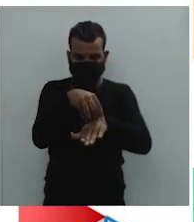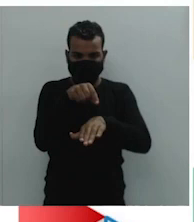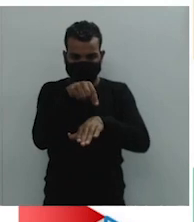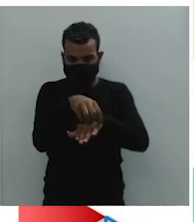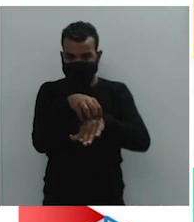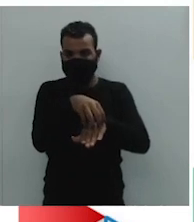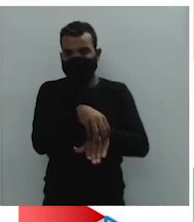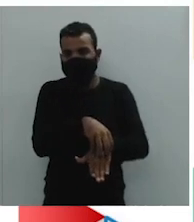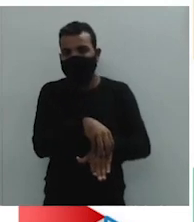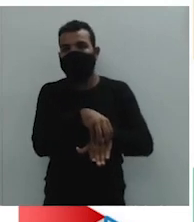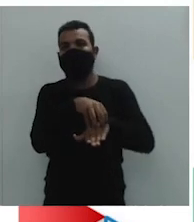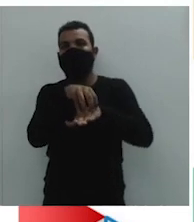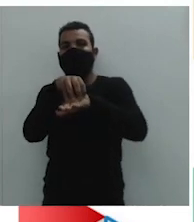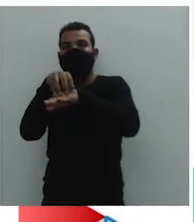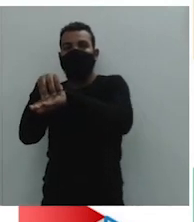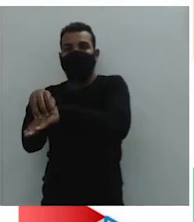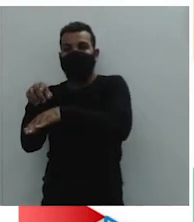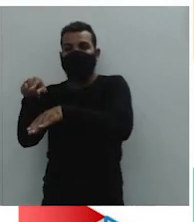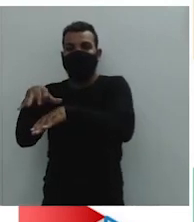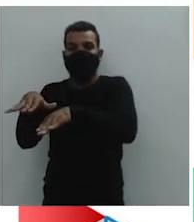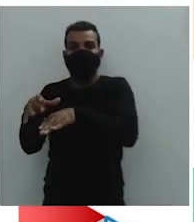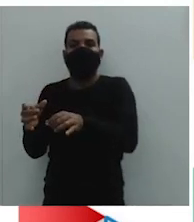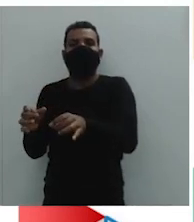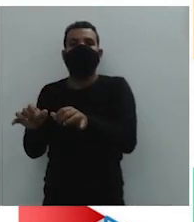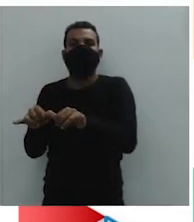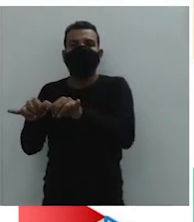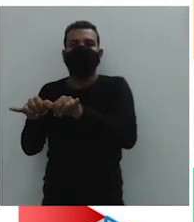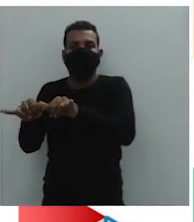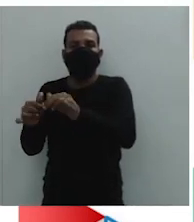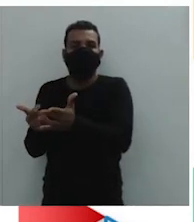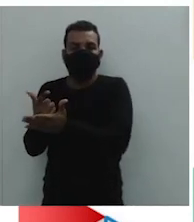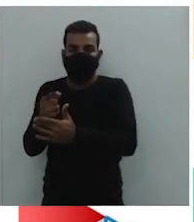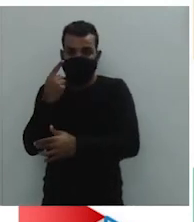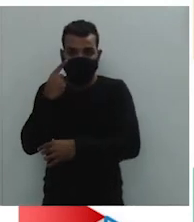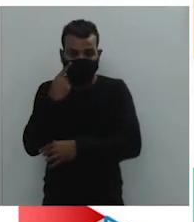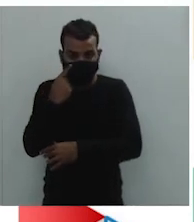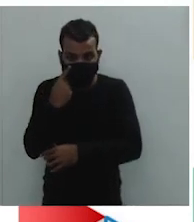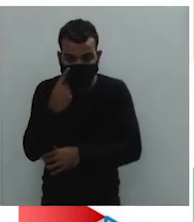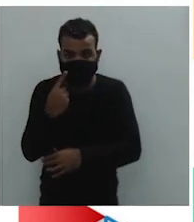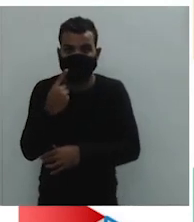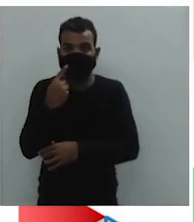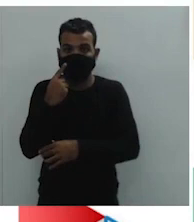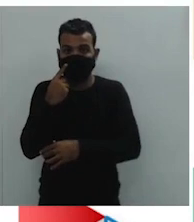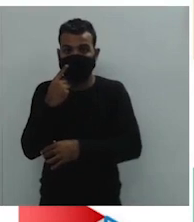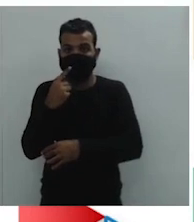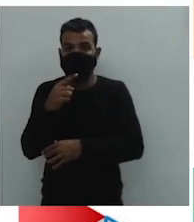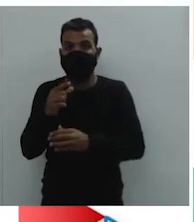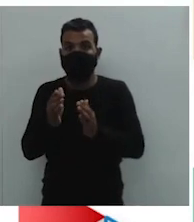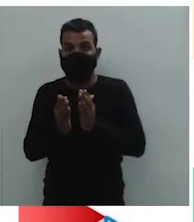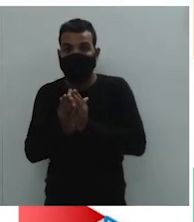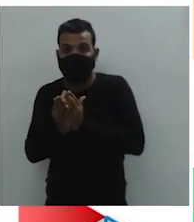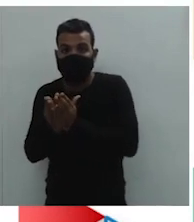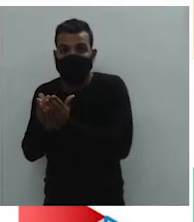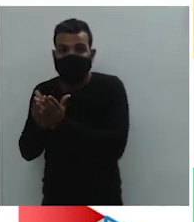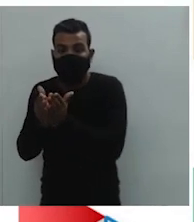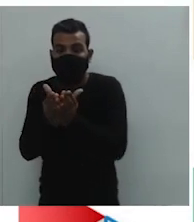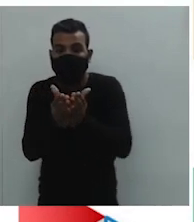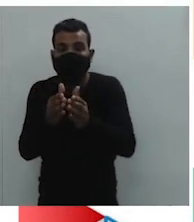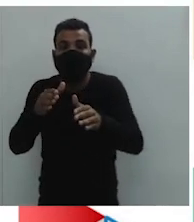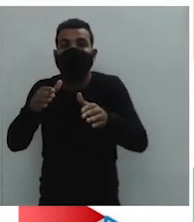para os mercados consumidores. Presta atenção no que eu vou dizer agora. Pelas margens do rio,